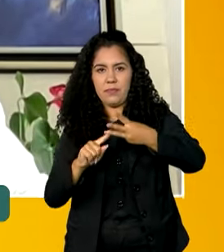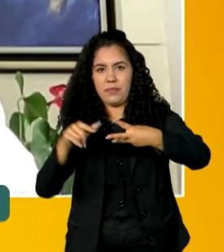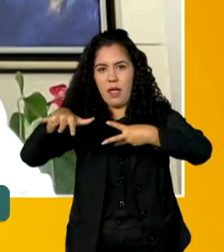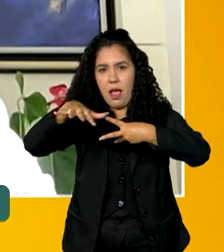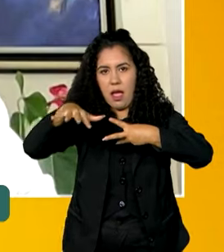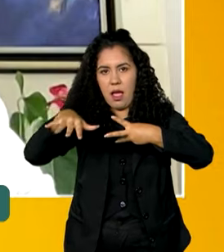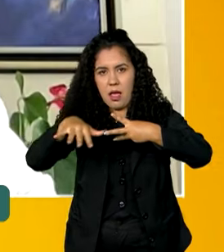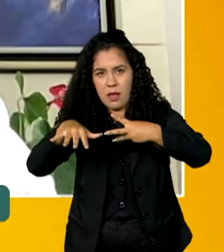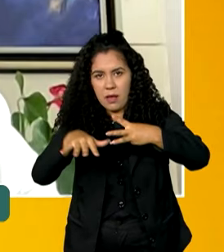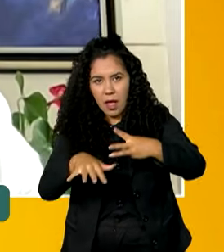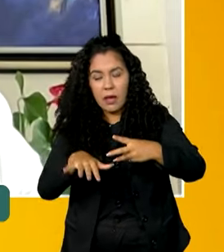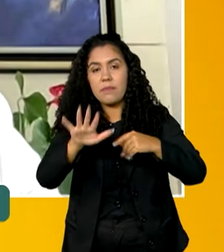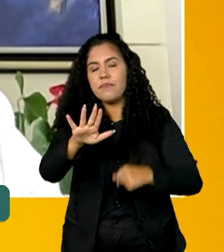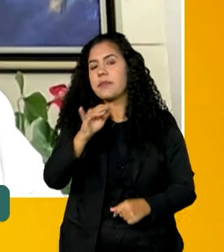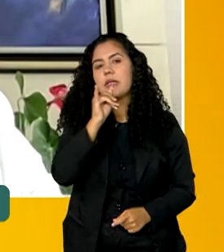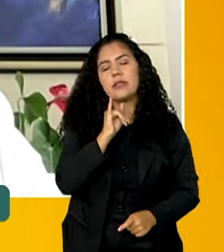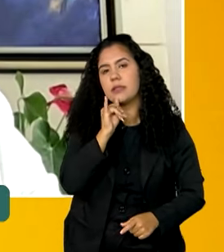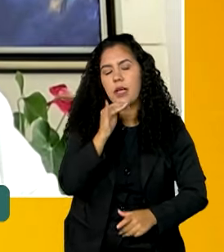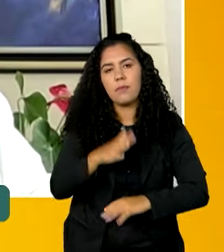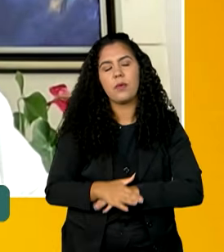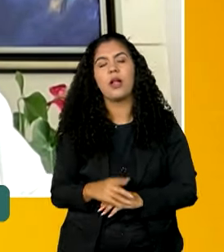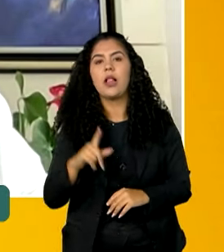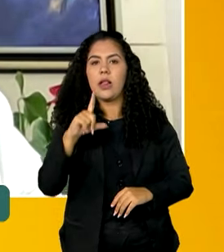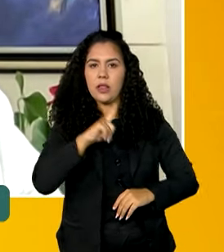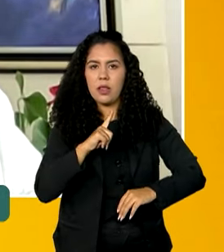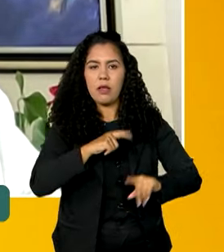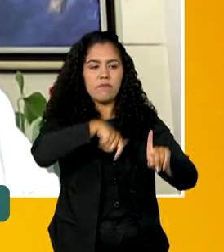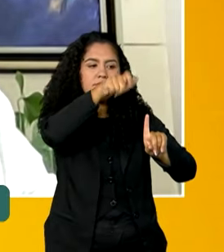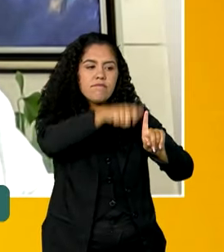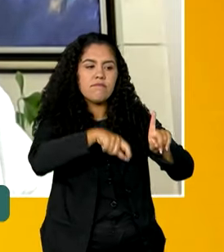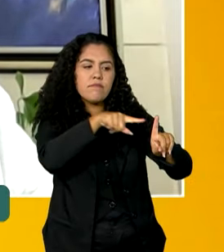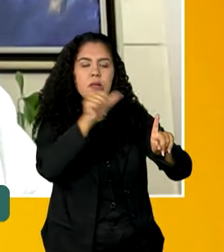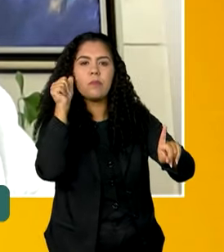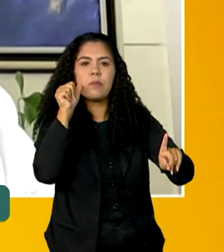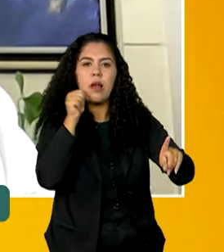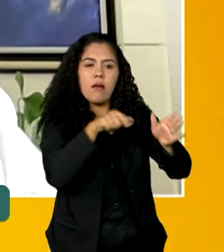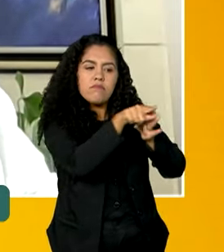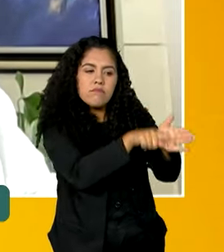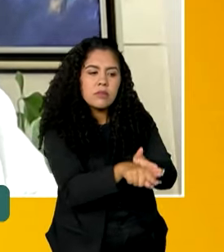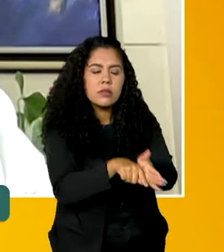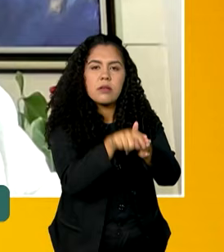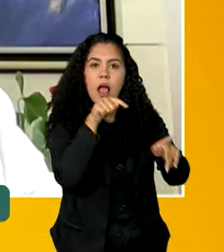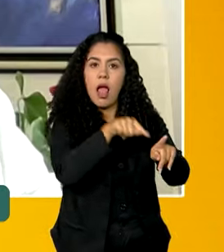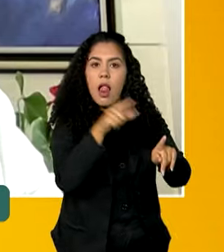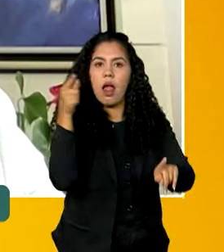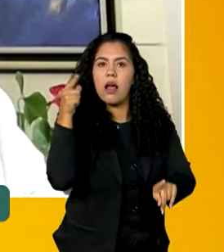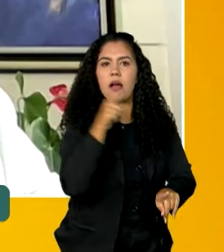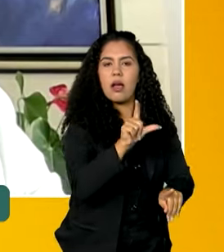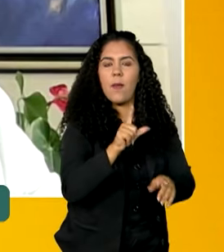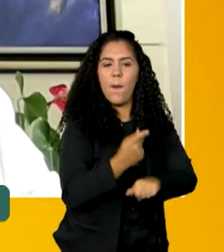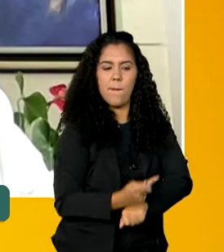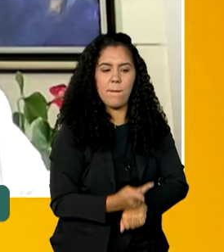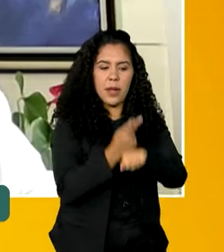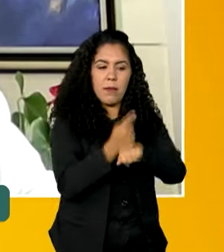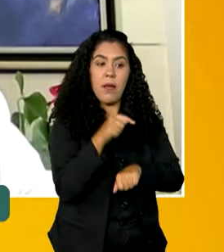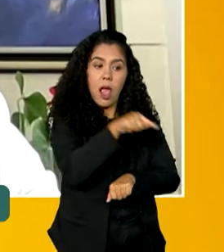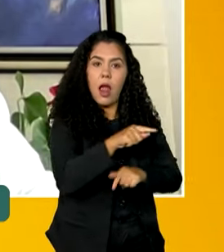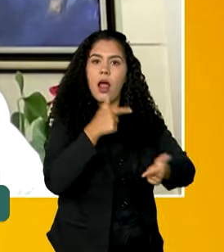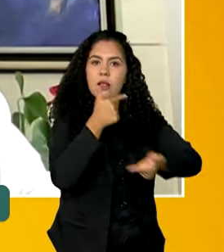Por exemplo, houve uma pesquisadora que recebeu o prêmio e trabalha com a